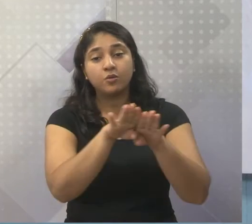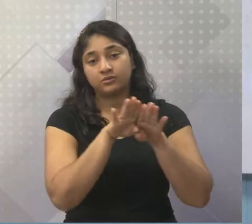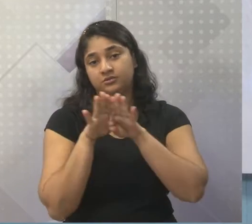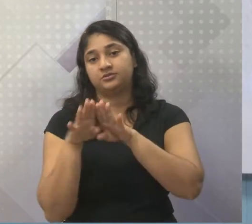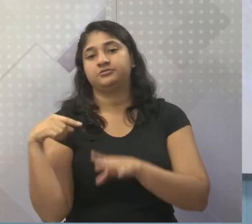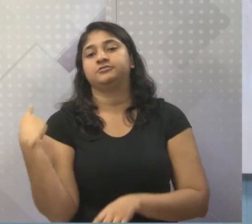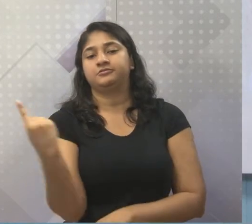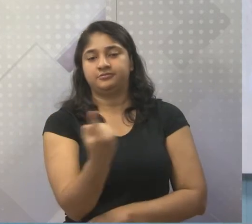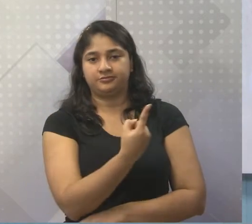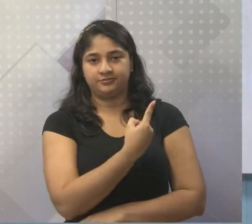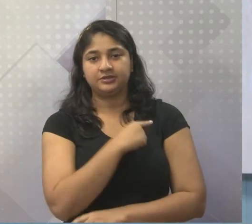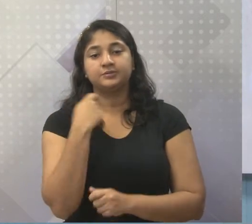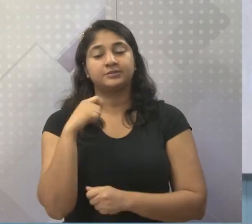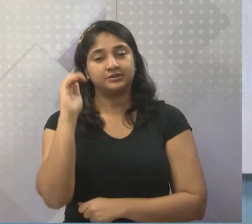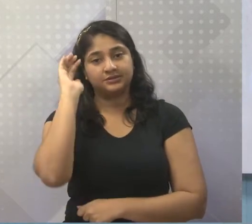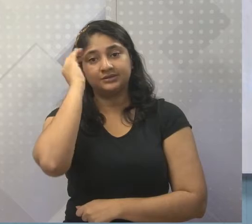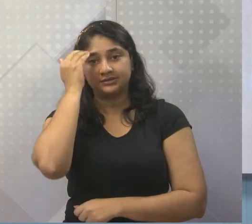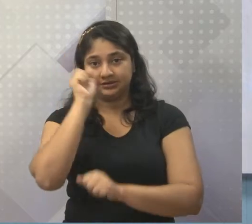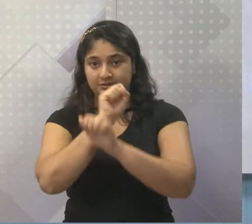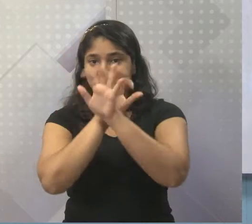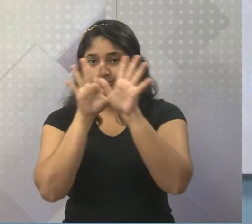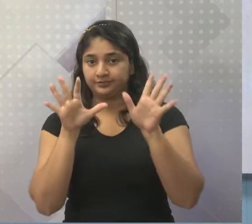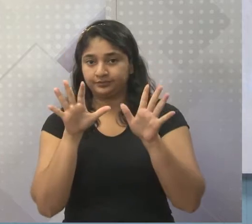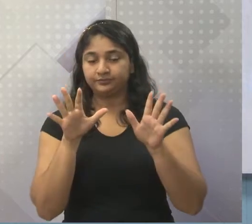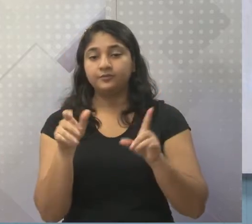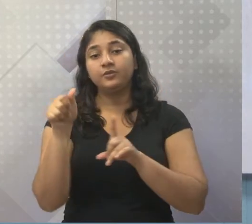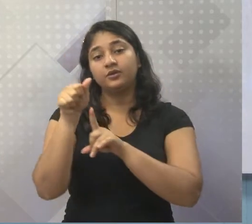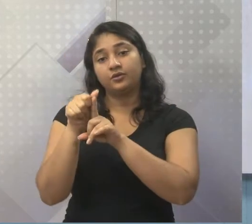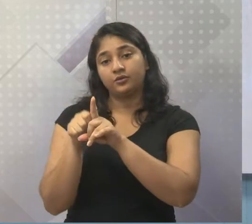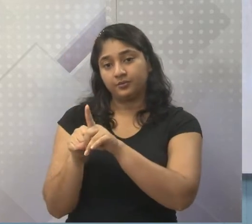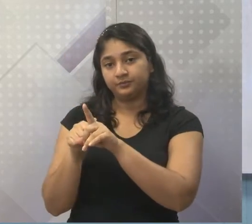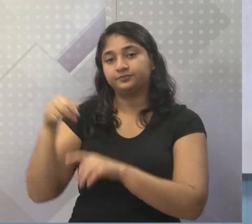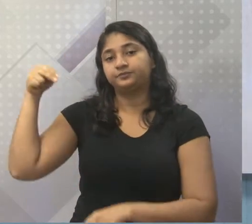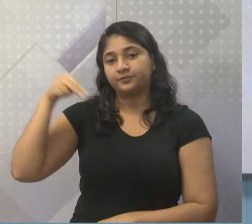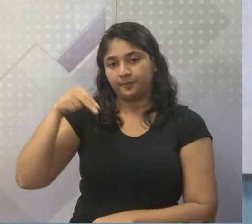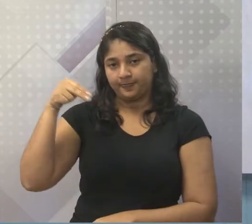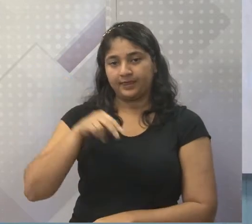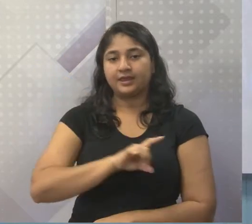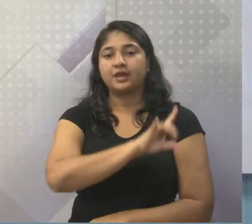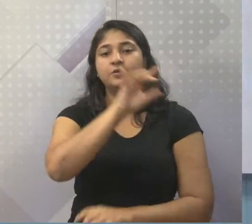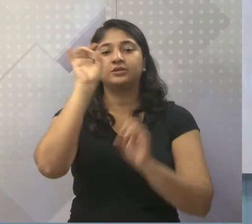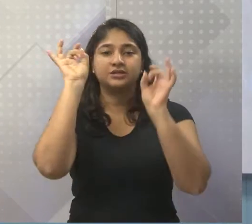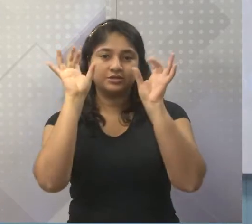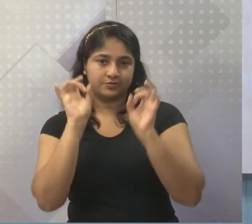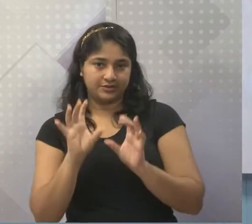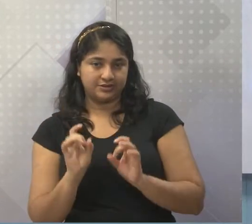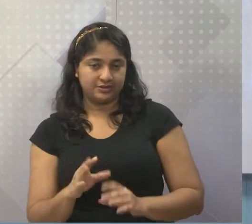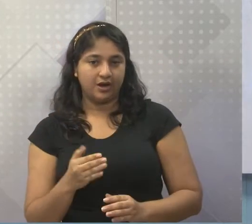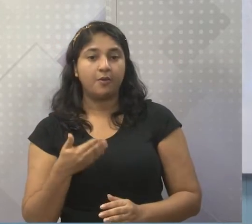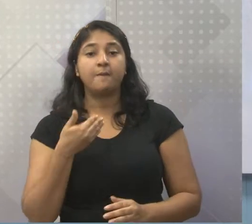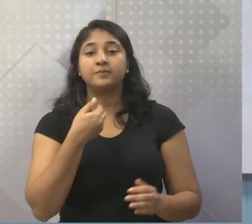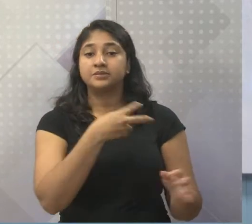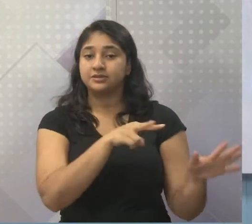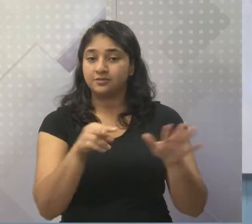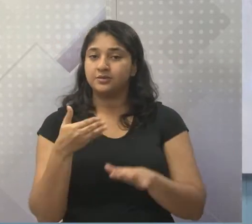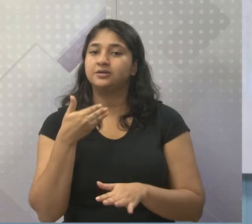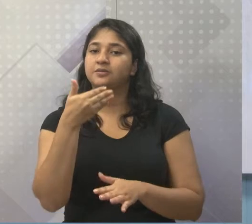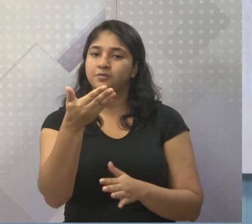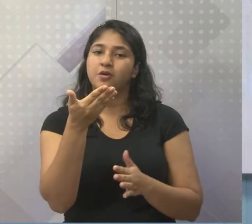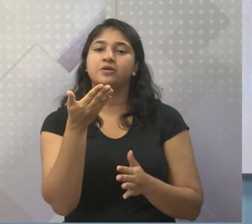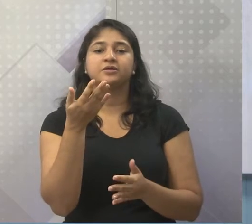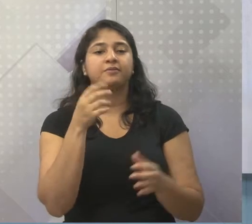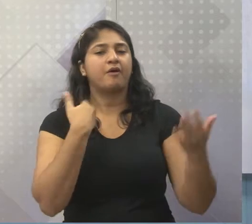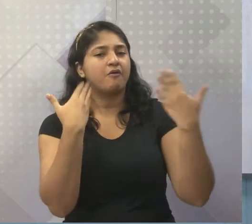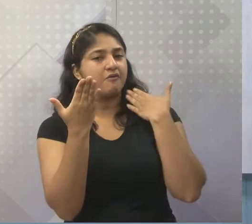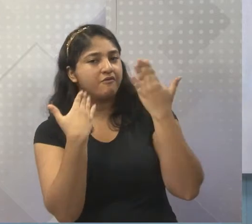Então precisamos nos entender. E esse mês de novembro tem um dia muito especial, que a gente vai conversar na próxima semana. Dia 20